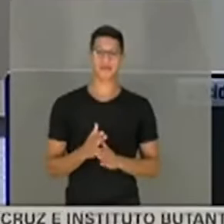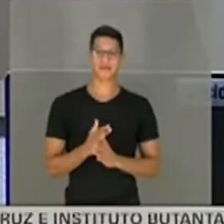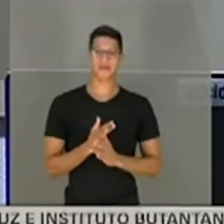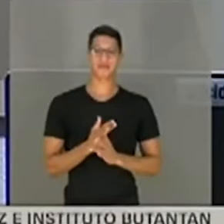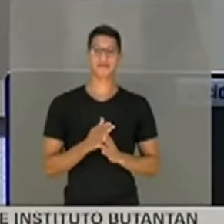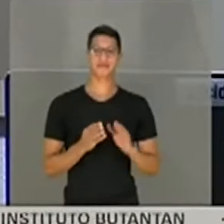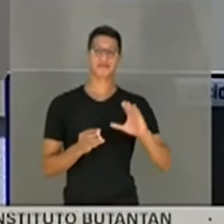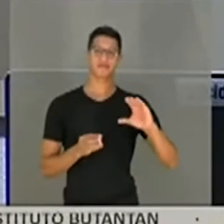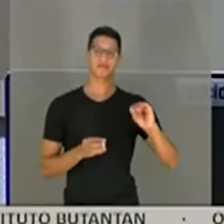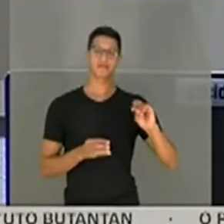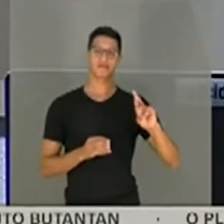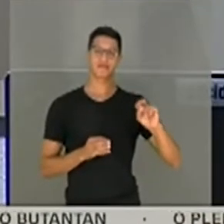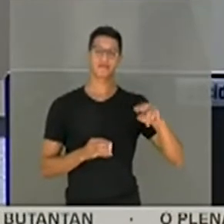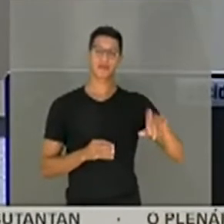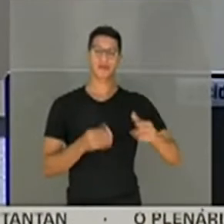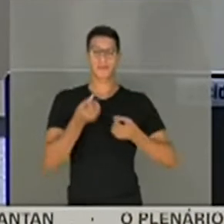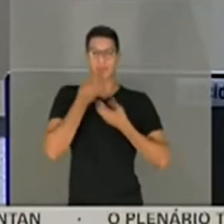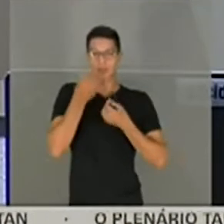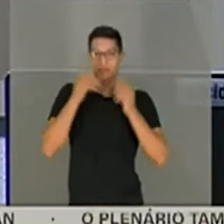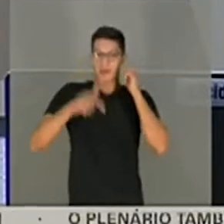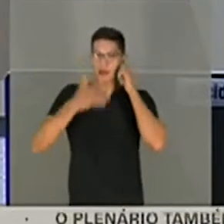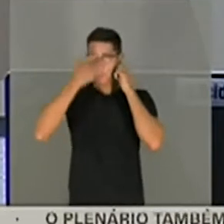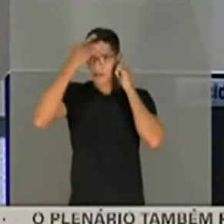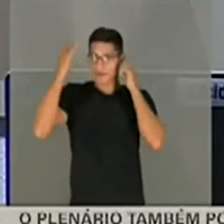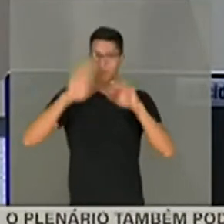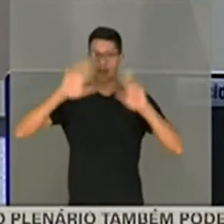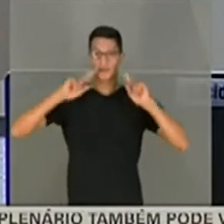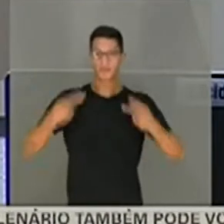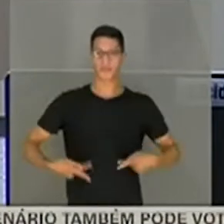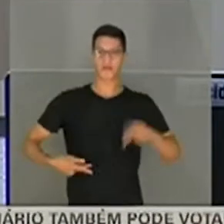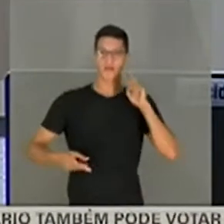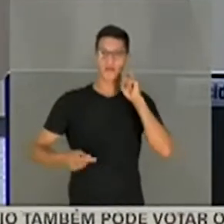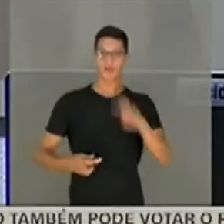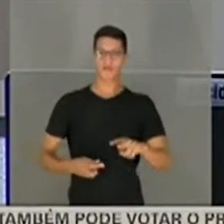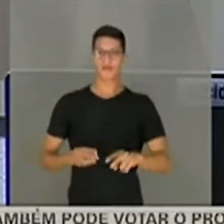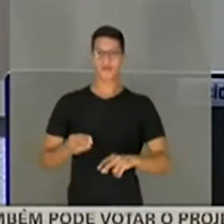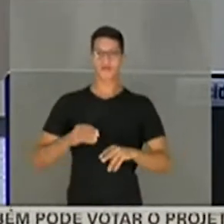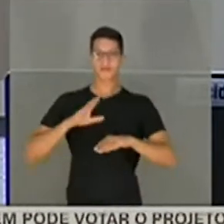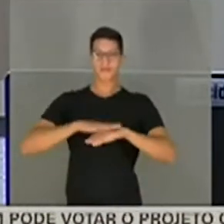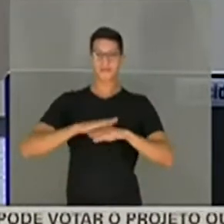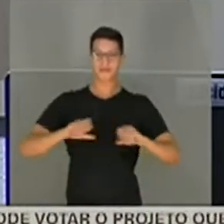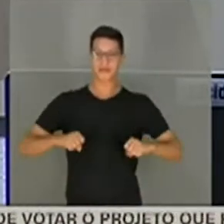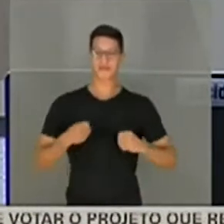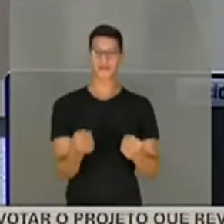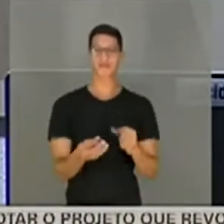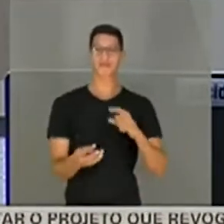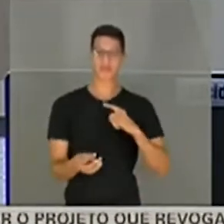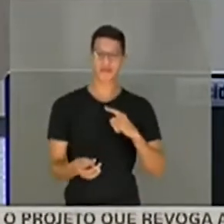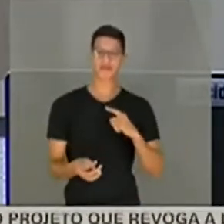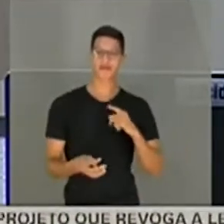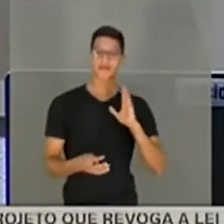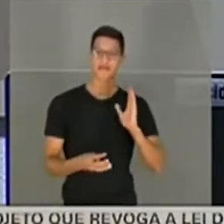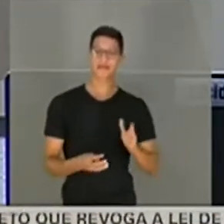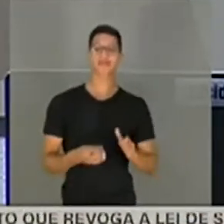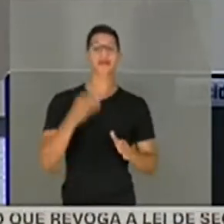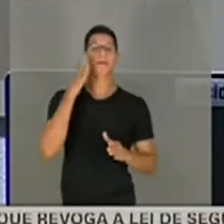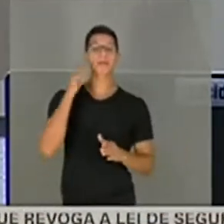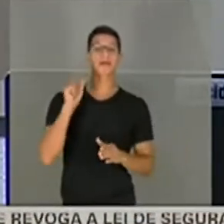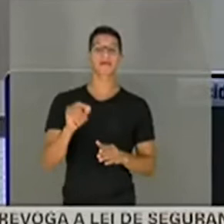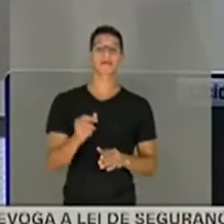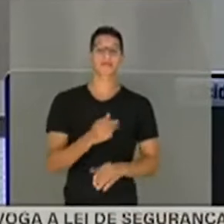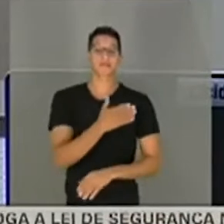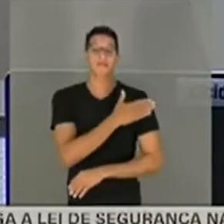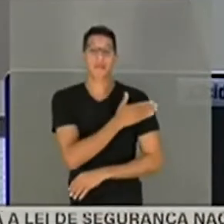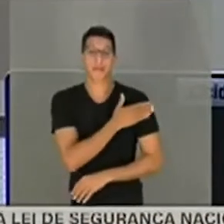O Coronel Blanco, quando ele dá o depoimento dele aqui, é o cara mais humano que eu já vi na minha vida. Ele fez todo esse esforço, sabe a troco de quê? De um